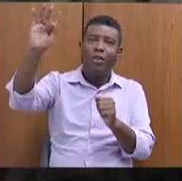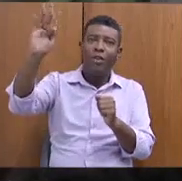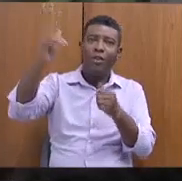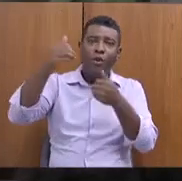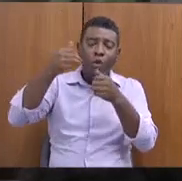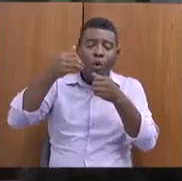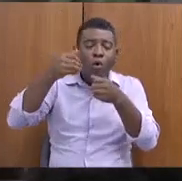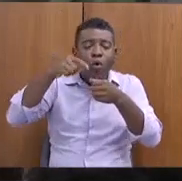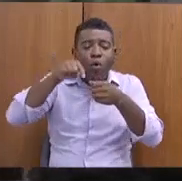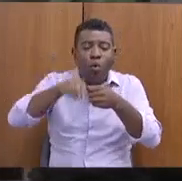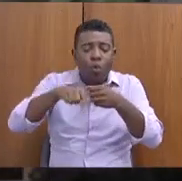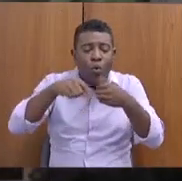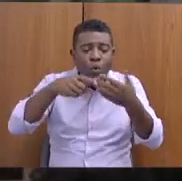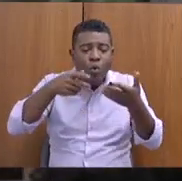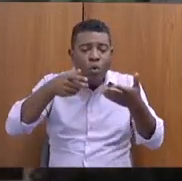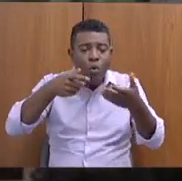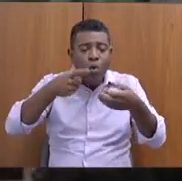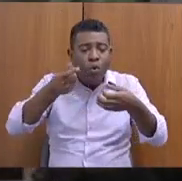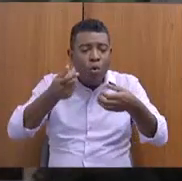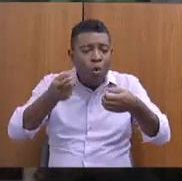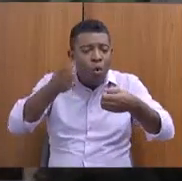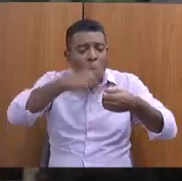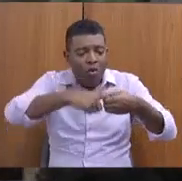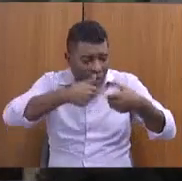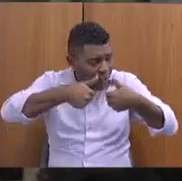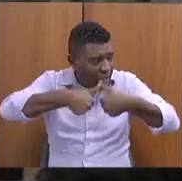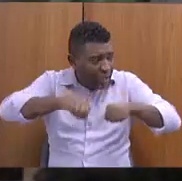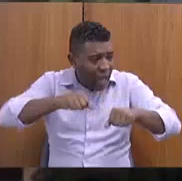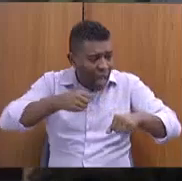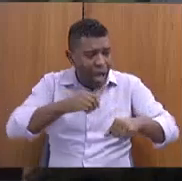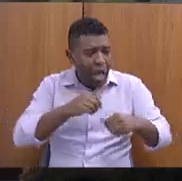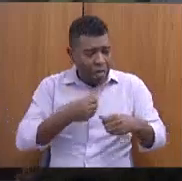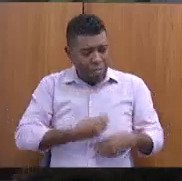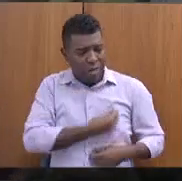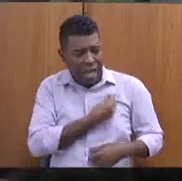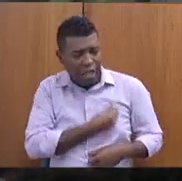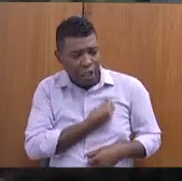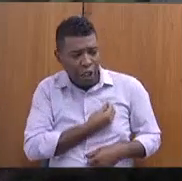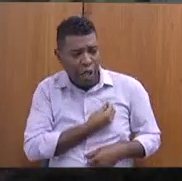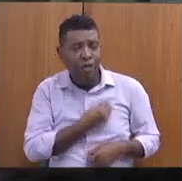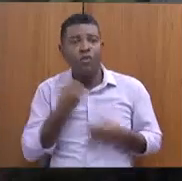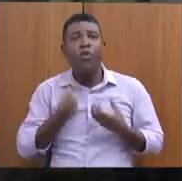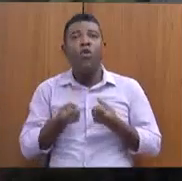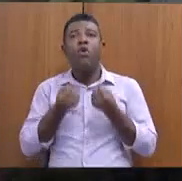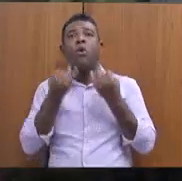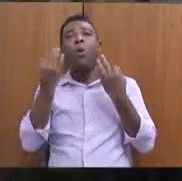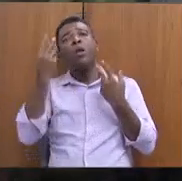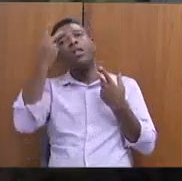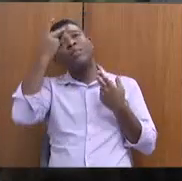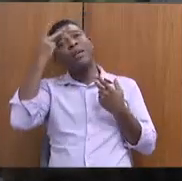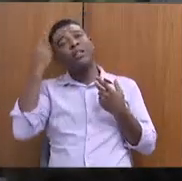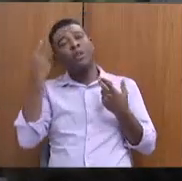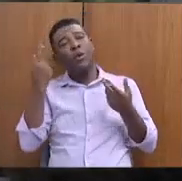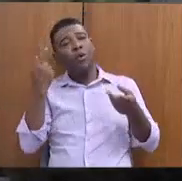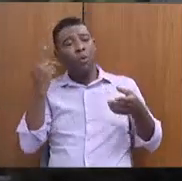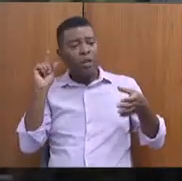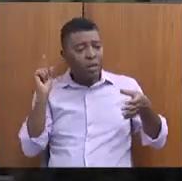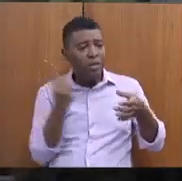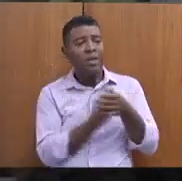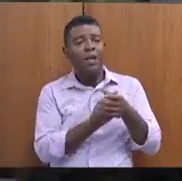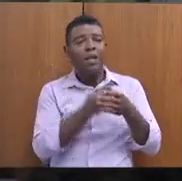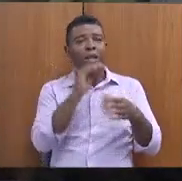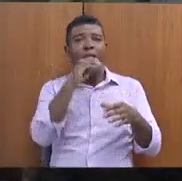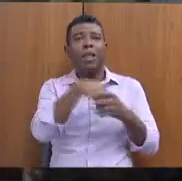ativo, quantos defessores defessores de direitos humanos estão incluídos no programa, qual a composição da equipe,